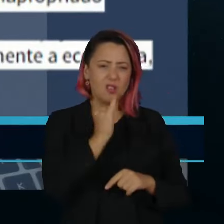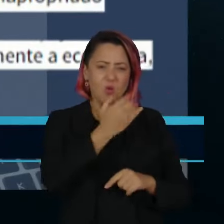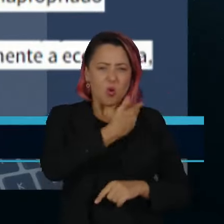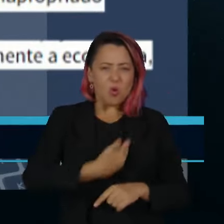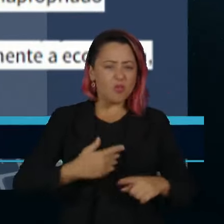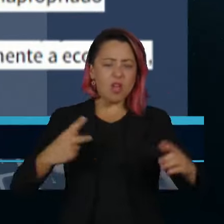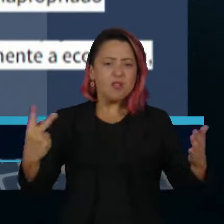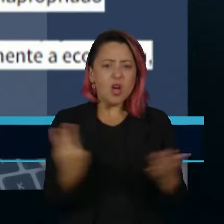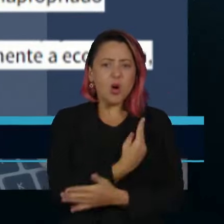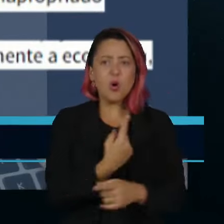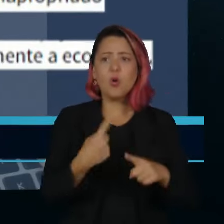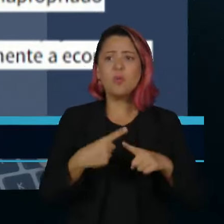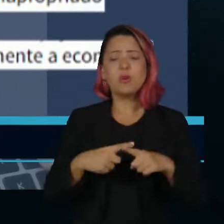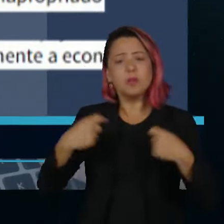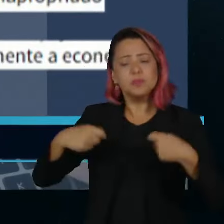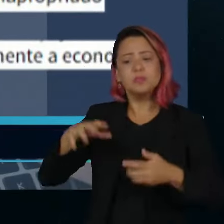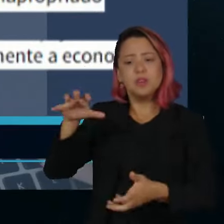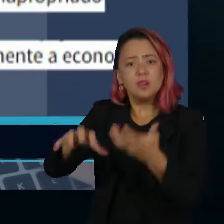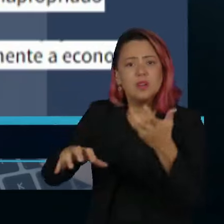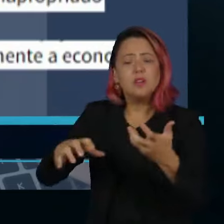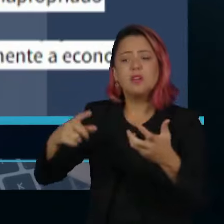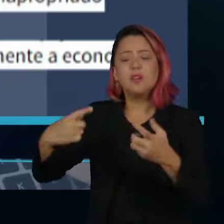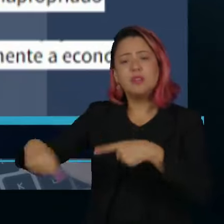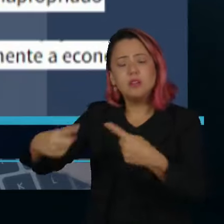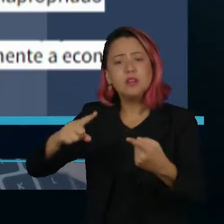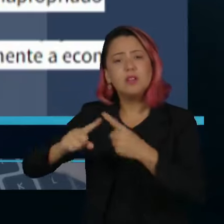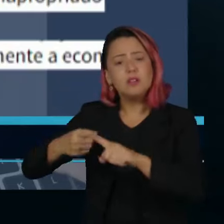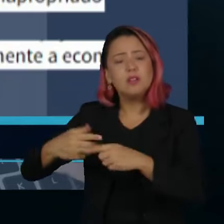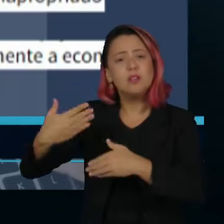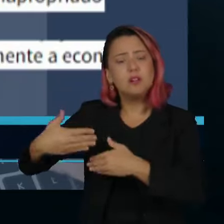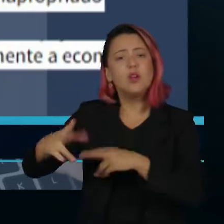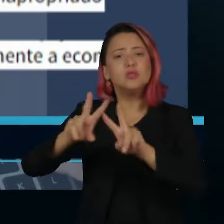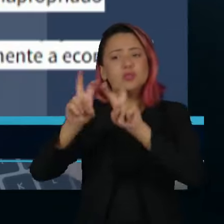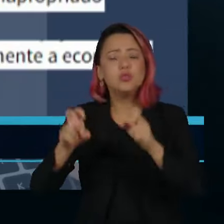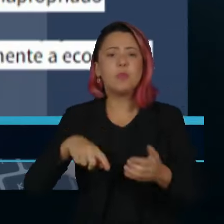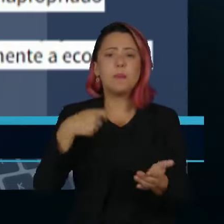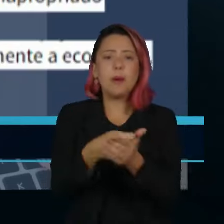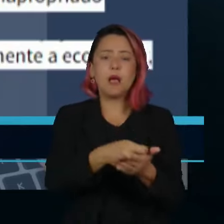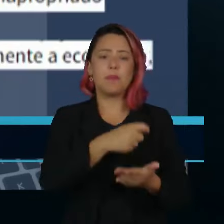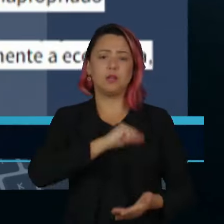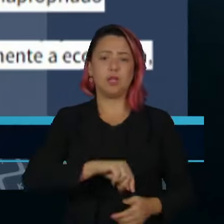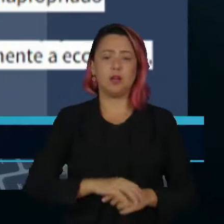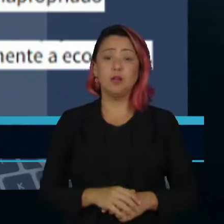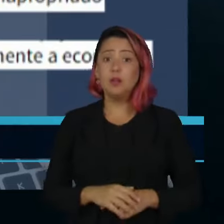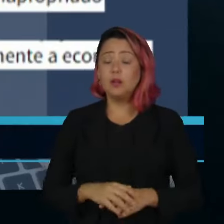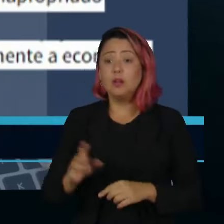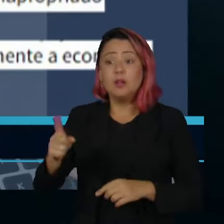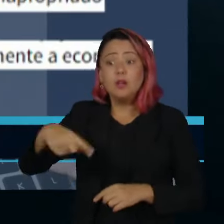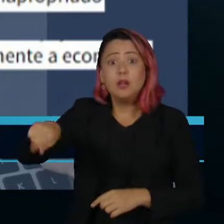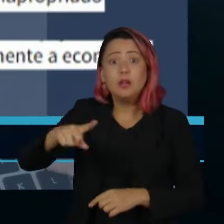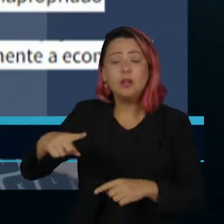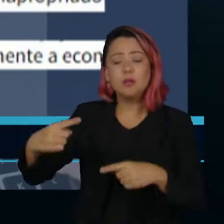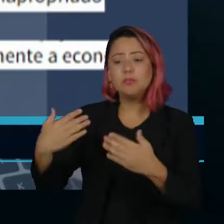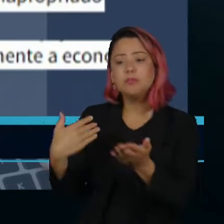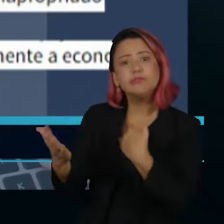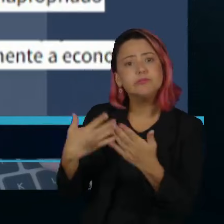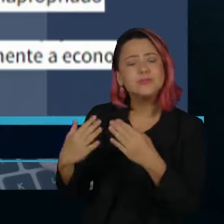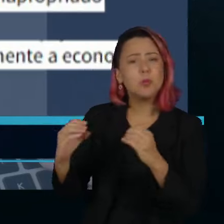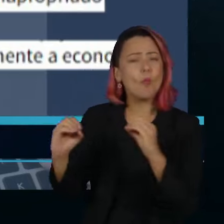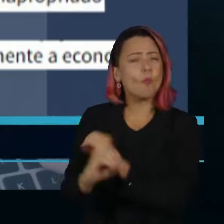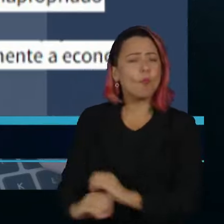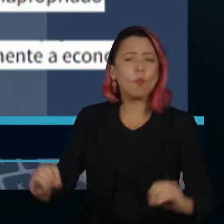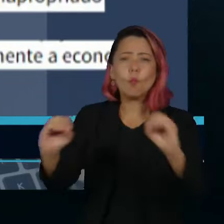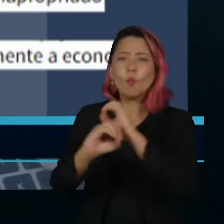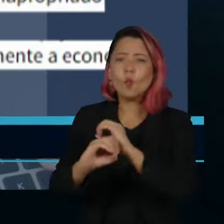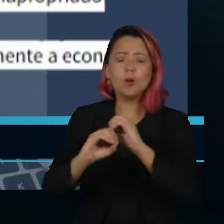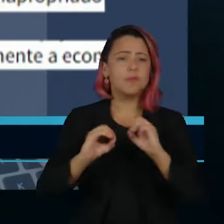decisão do Congresso de prorrogar a desoneração da folha. Alega que não houve diálogo prévio entre os setores e o